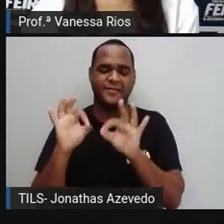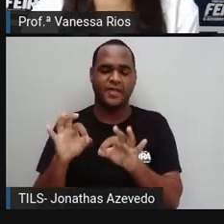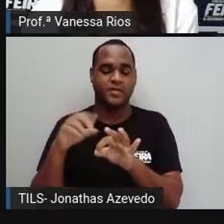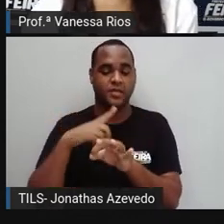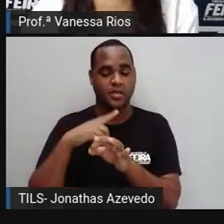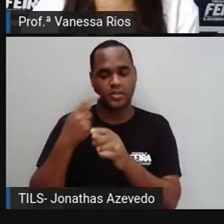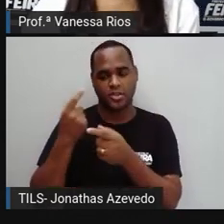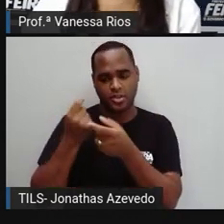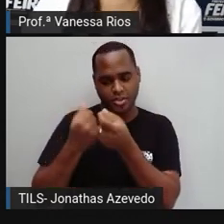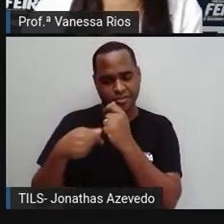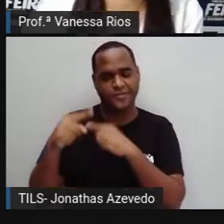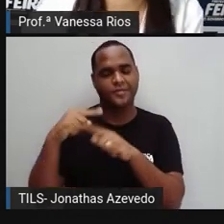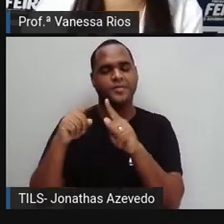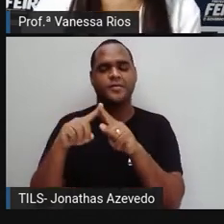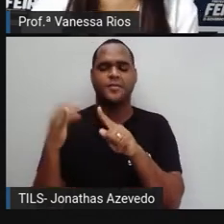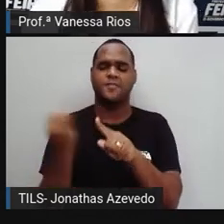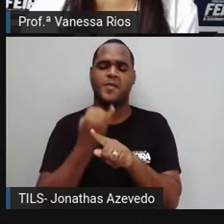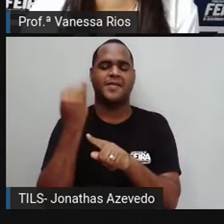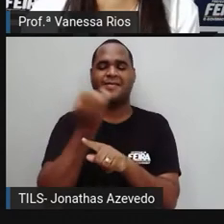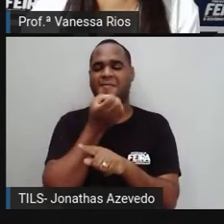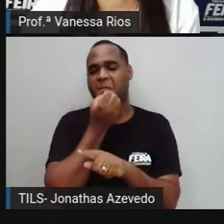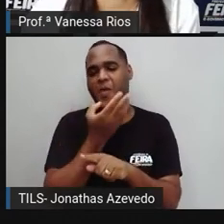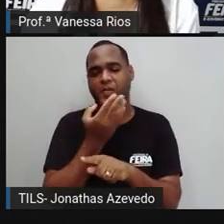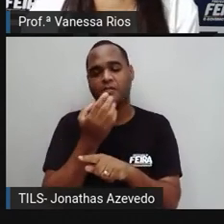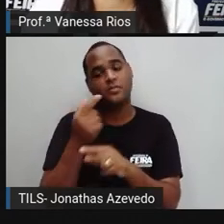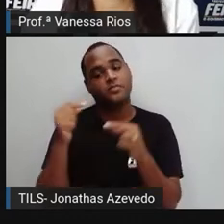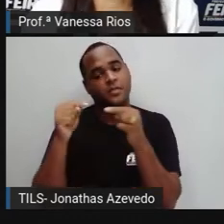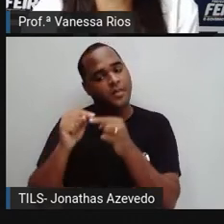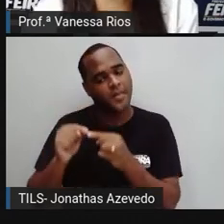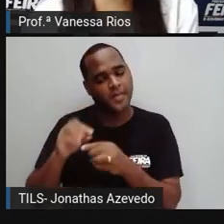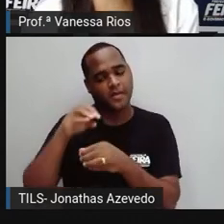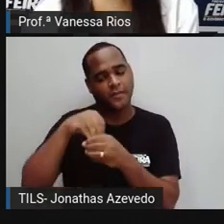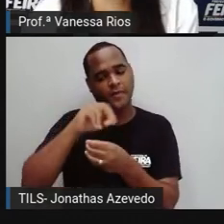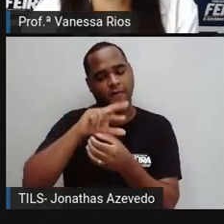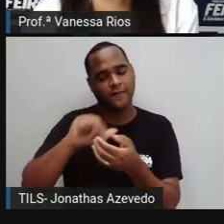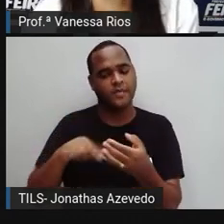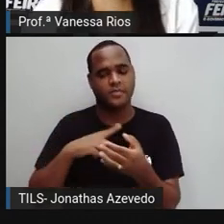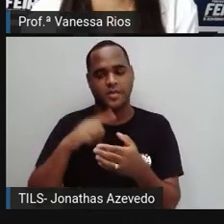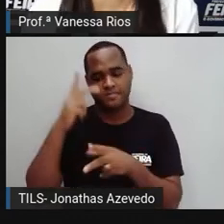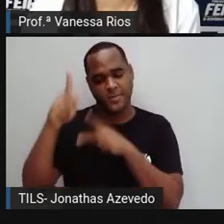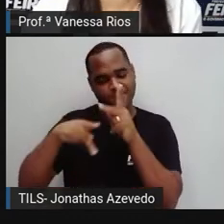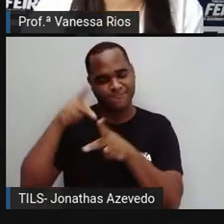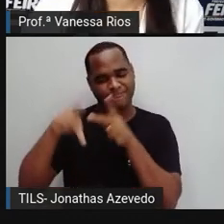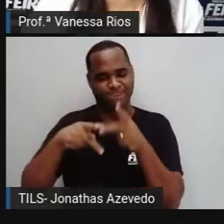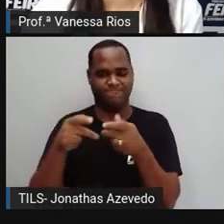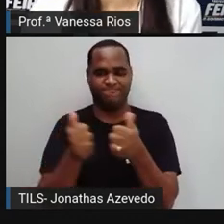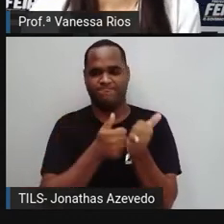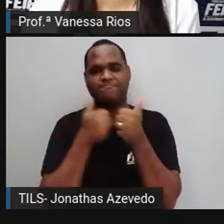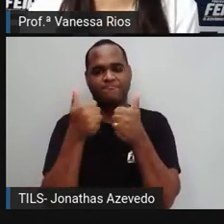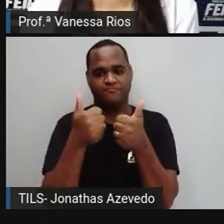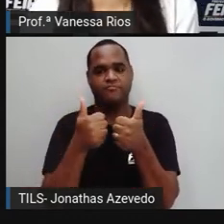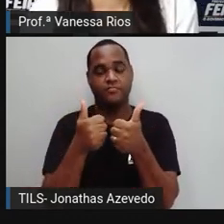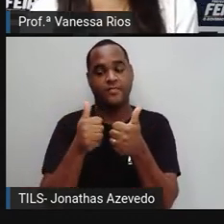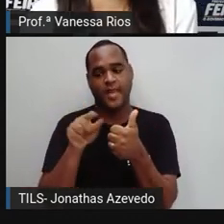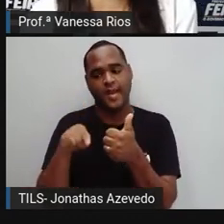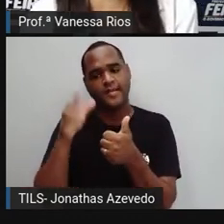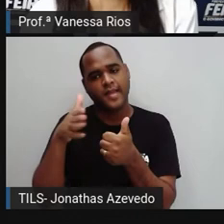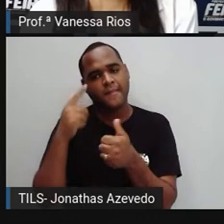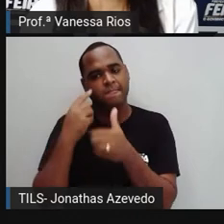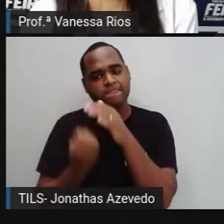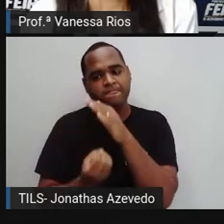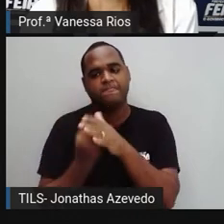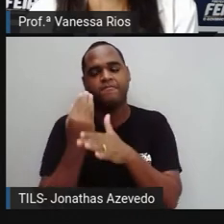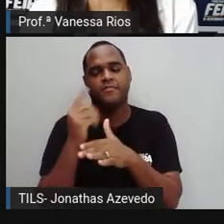financeira bem interessante entre os vários tipos de públicos. já que os criadores de